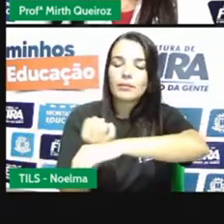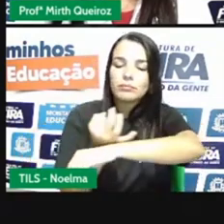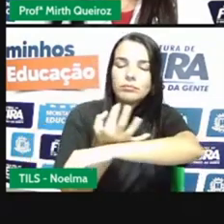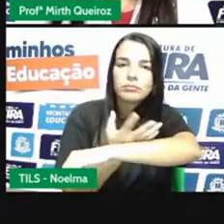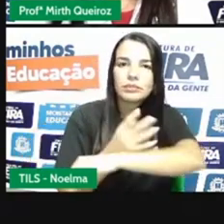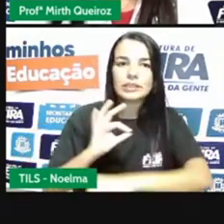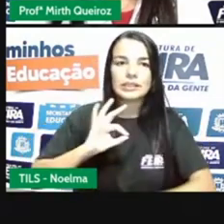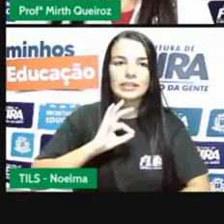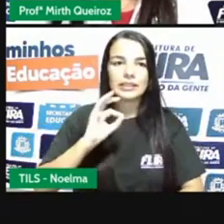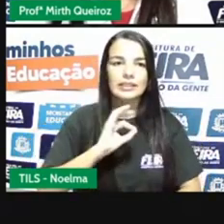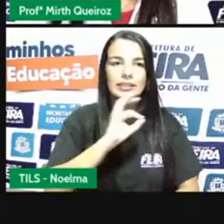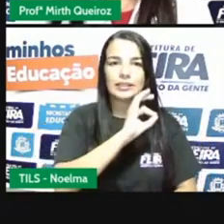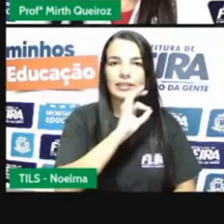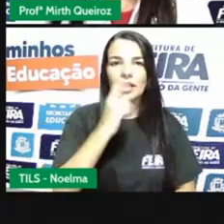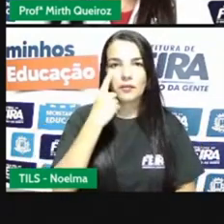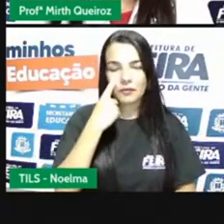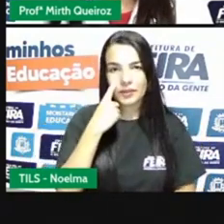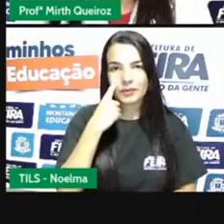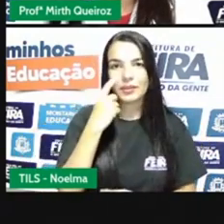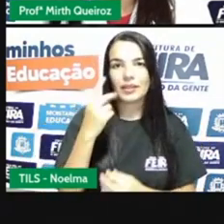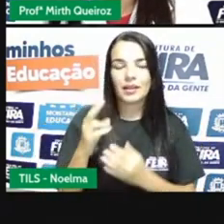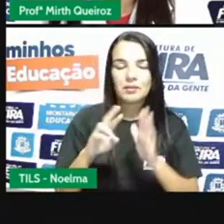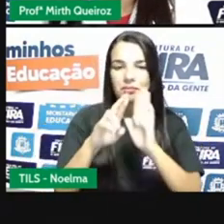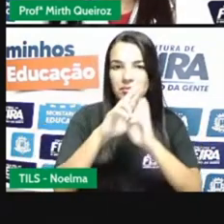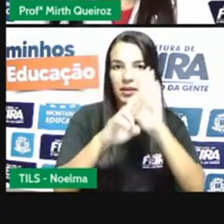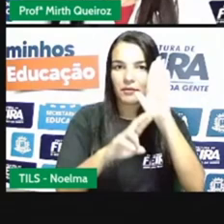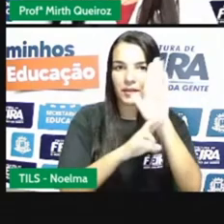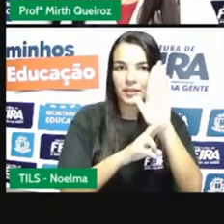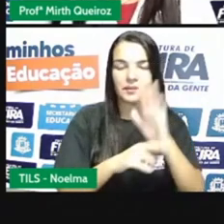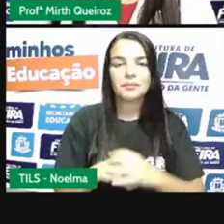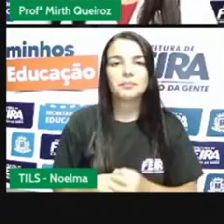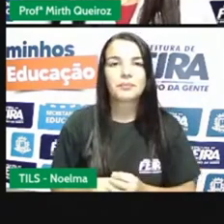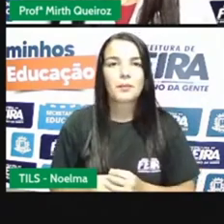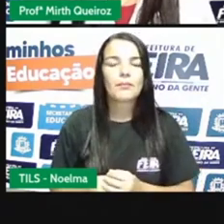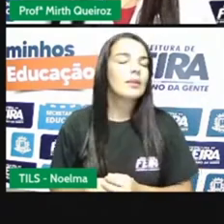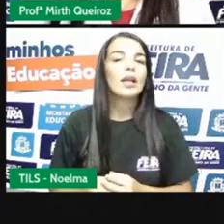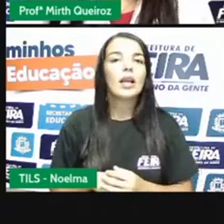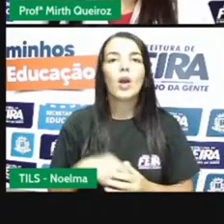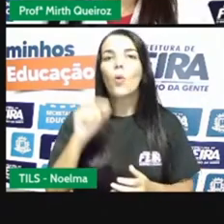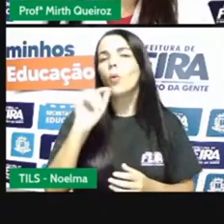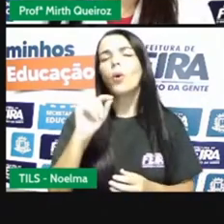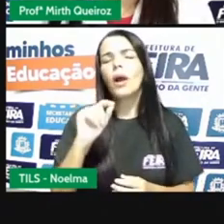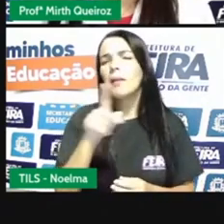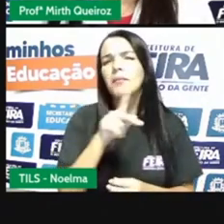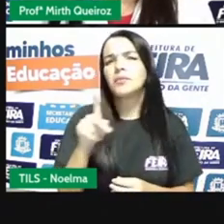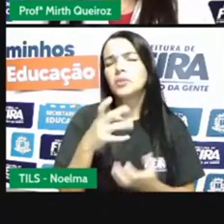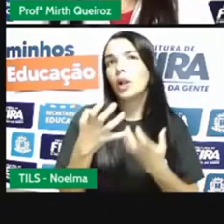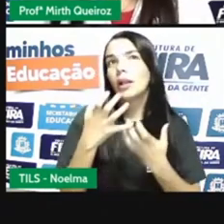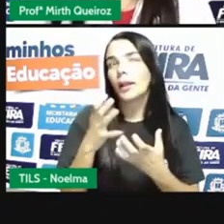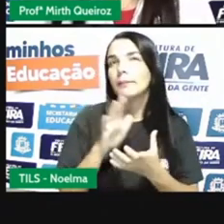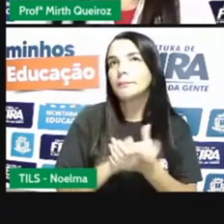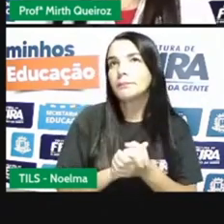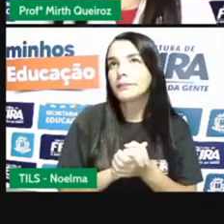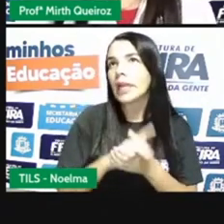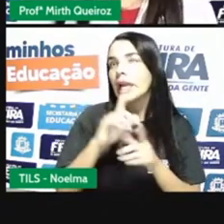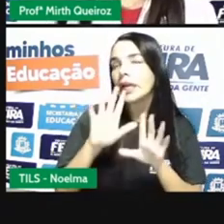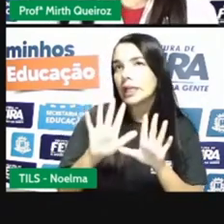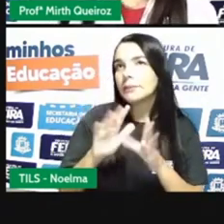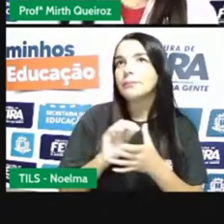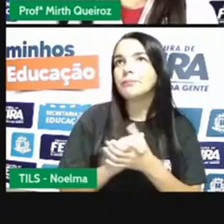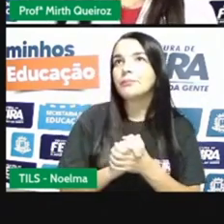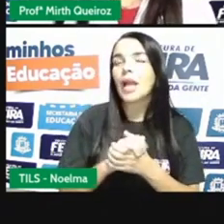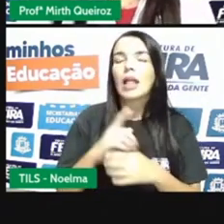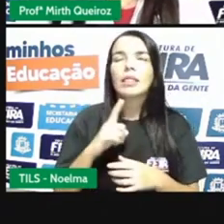Aí foi um texto retirado aí do recreio.org, né? E o que que a PRO quer com isso? Então nós pegamos aí